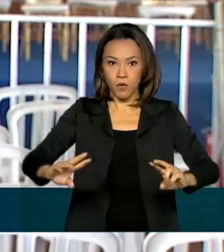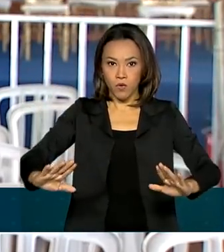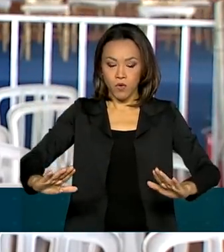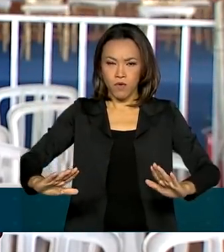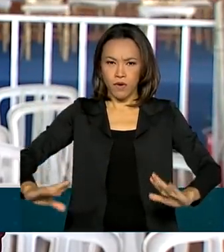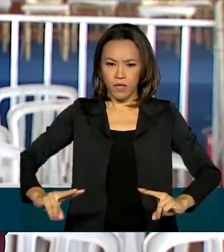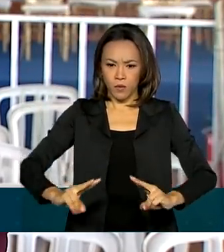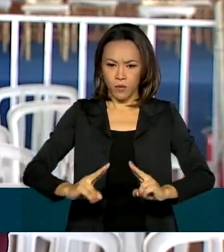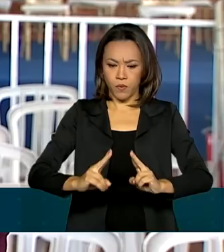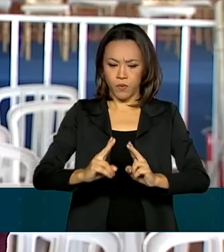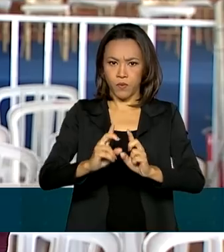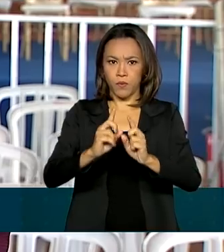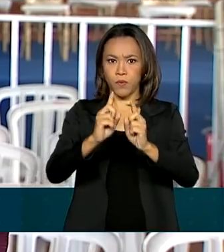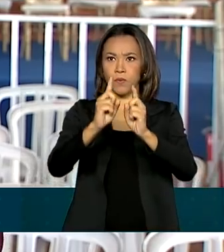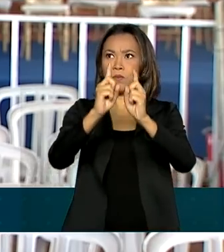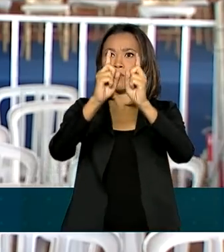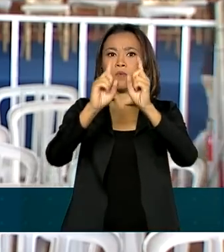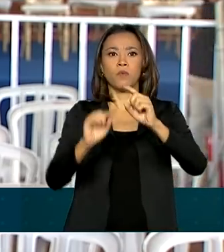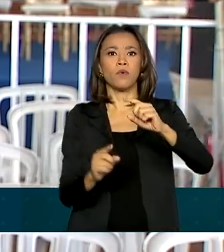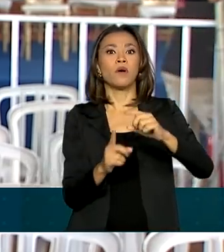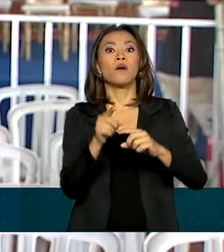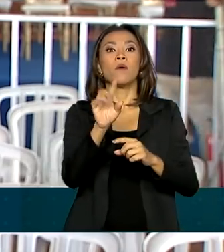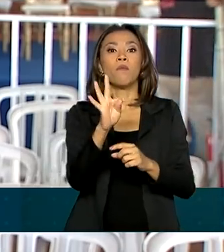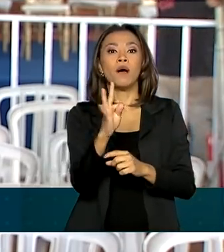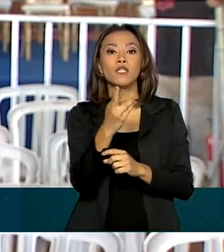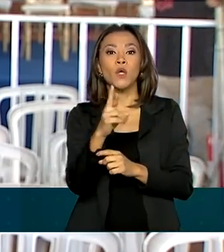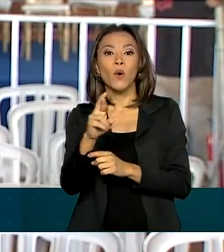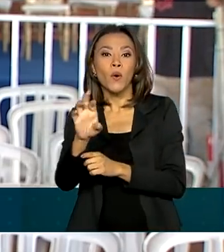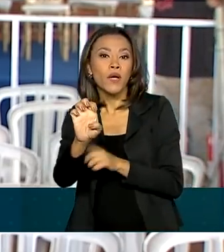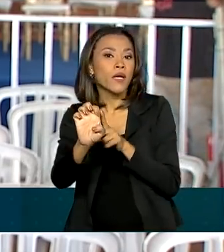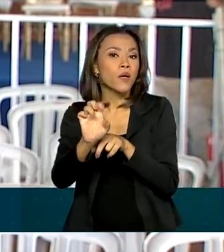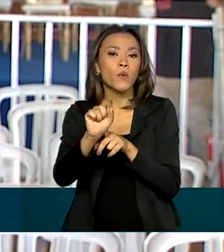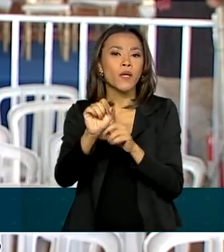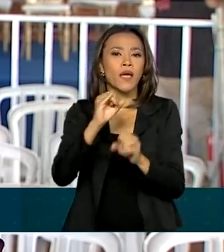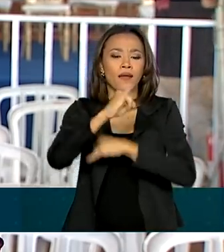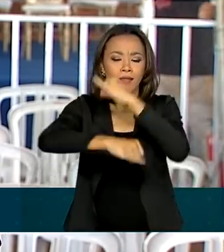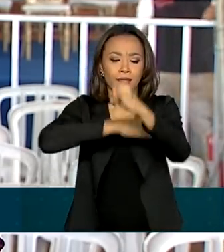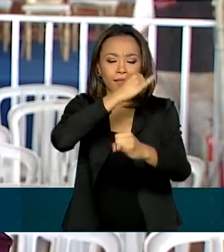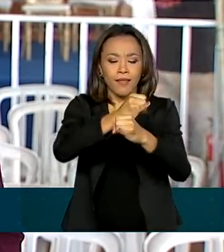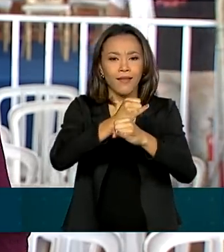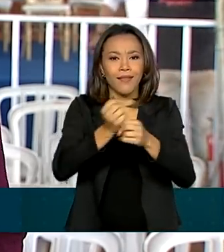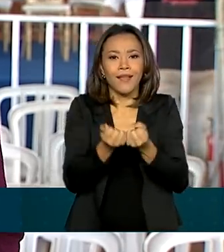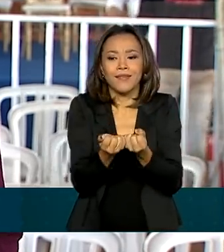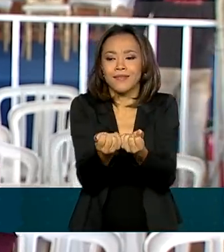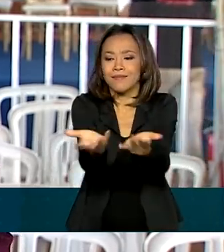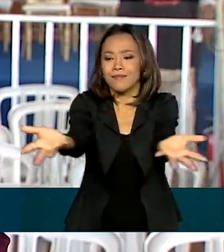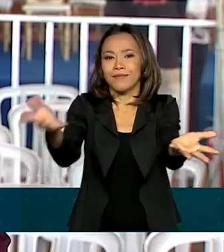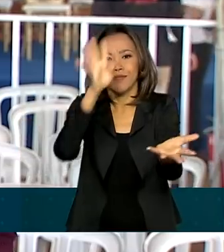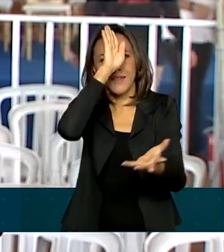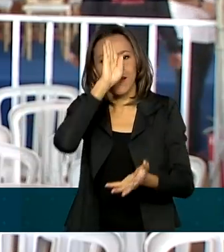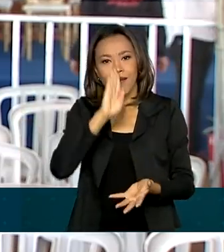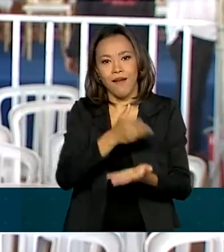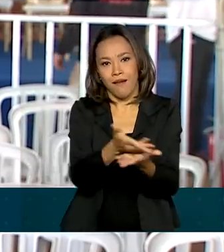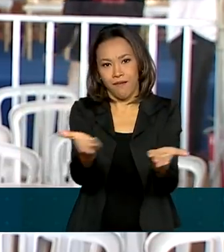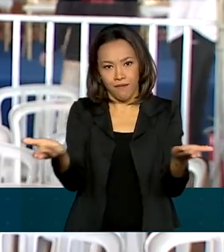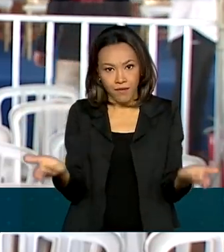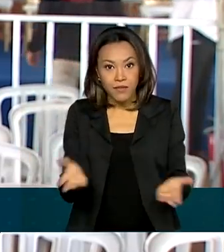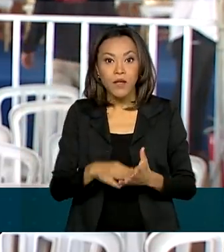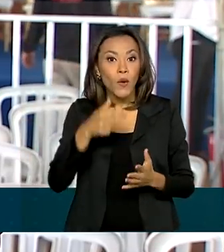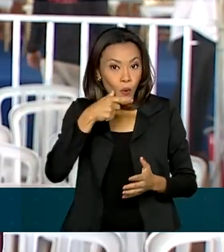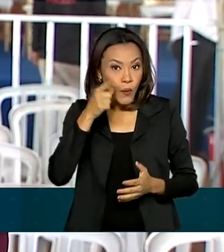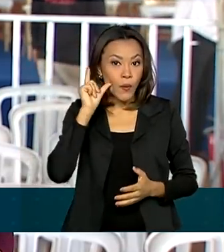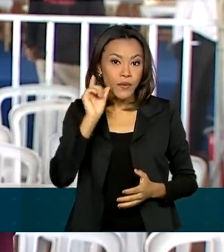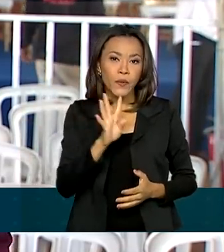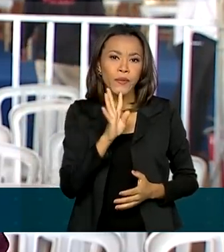comunitária do assentamento Bom Sucesso, que vai fornecer internet Wi-Fi de graça para a comunidade. Ontem eu conheci